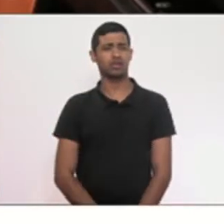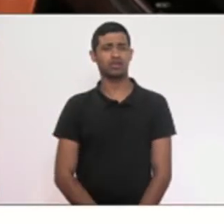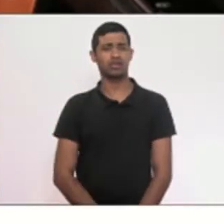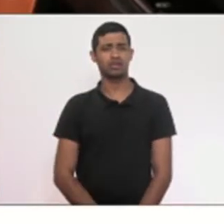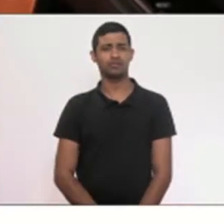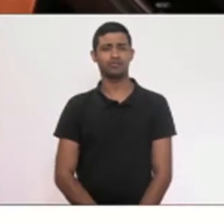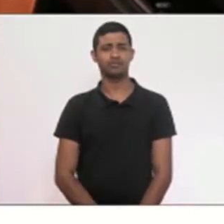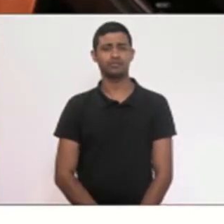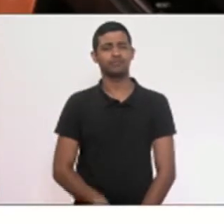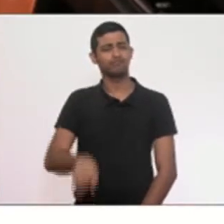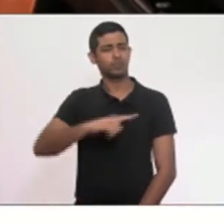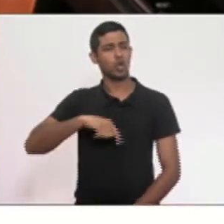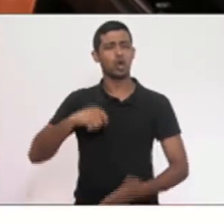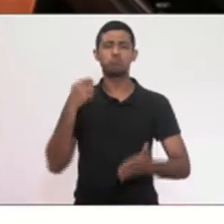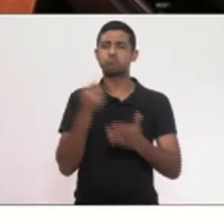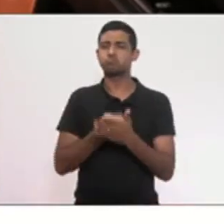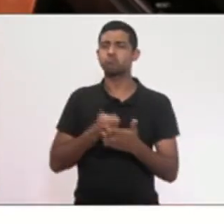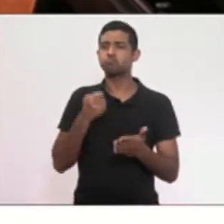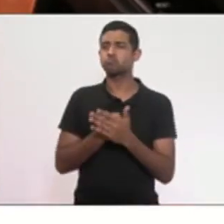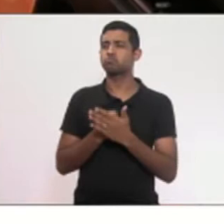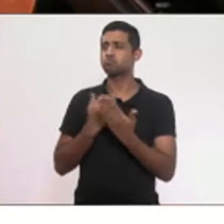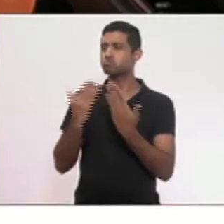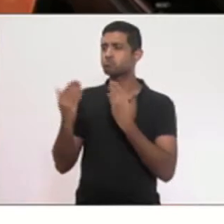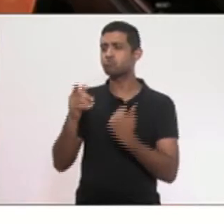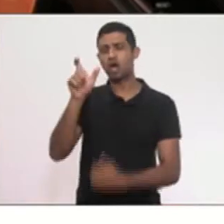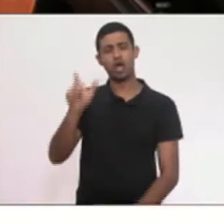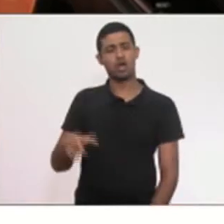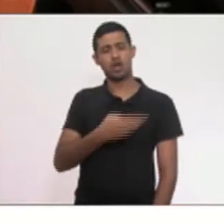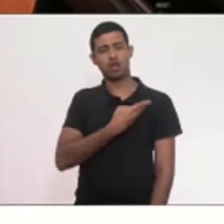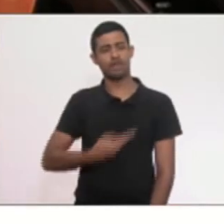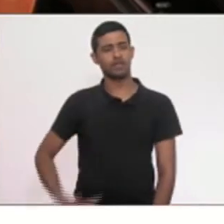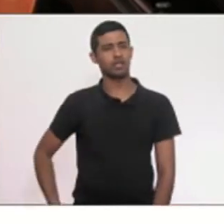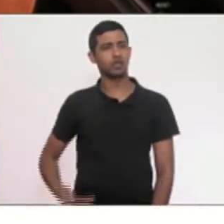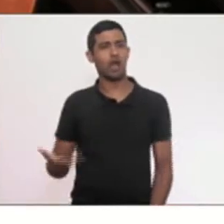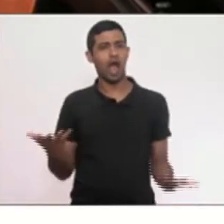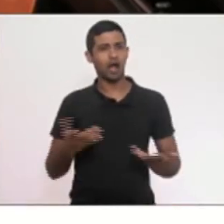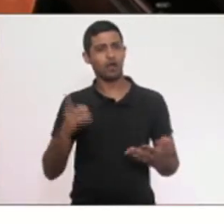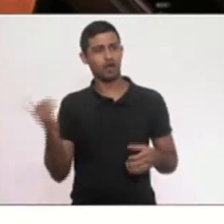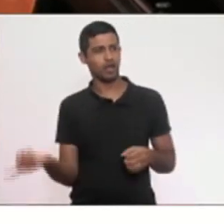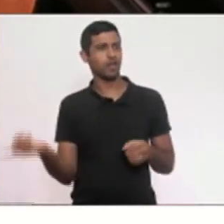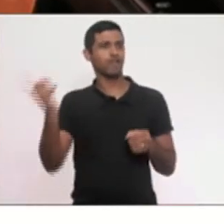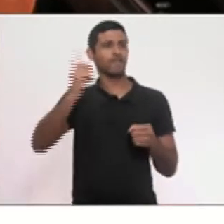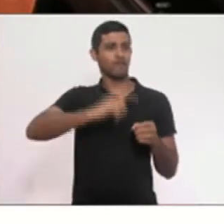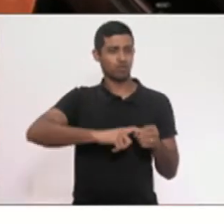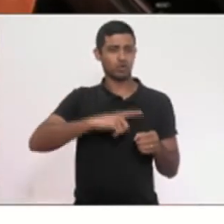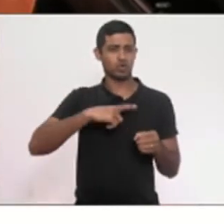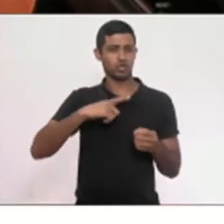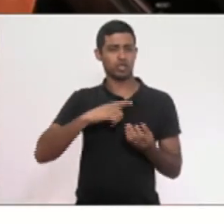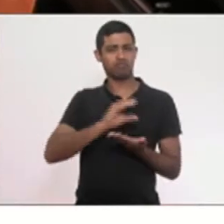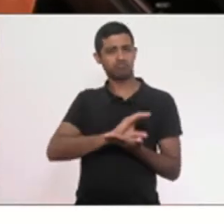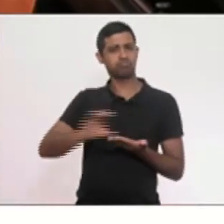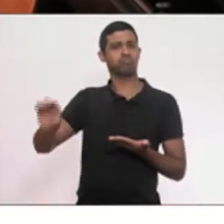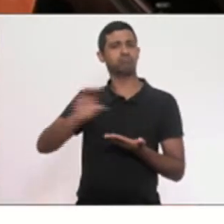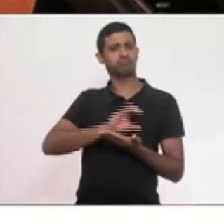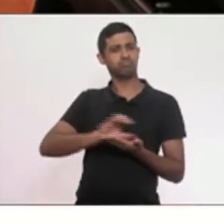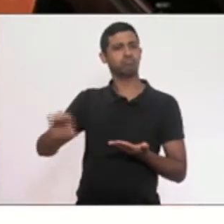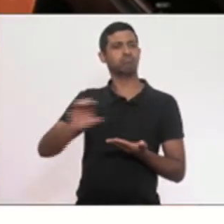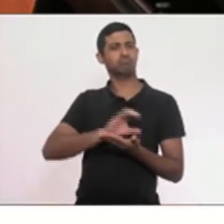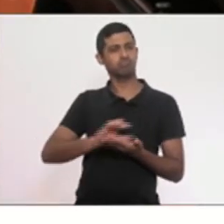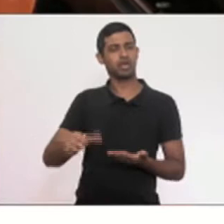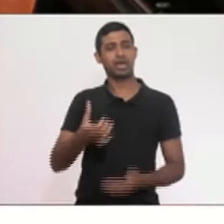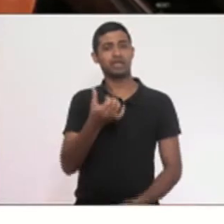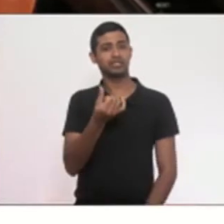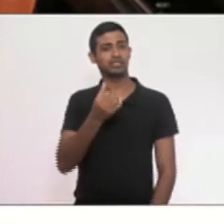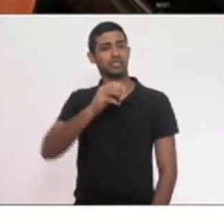A gente cobrando, conversando com o governador, o governador agora voltou até o repassar os seis